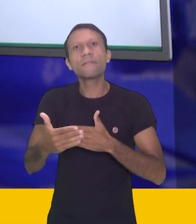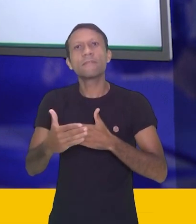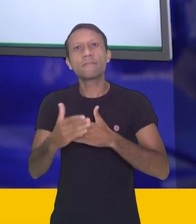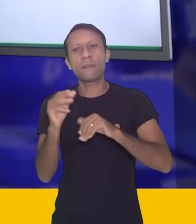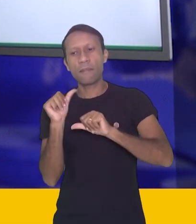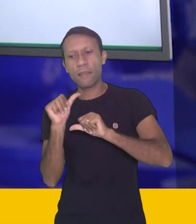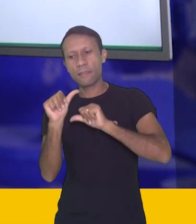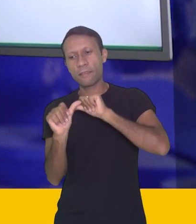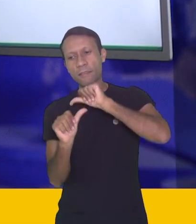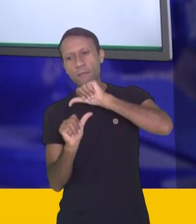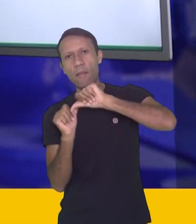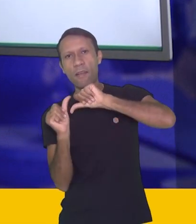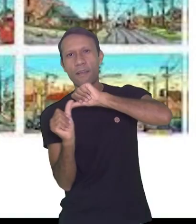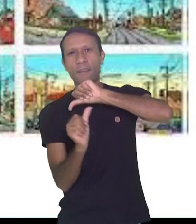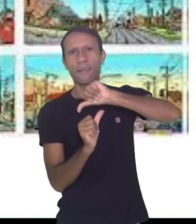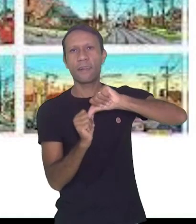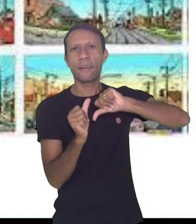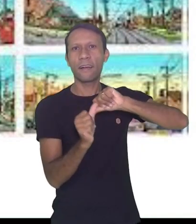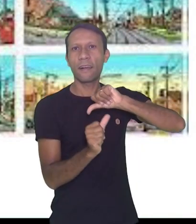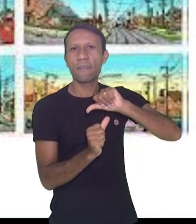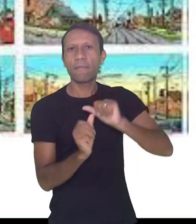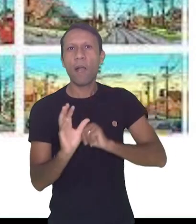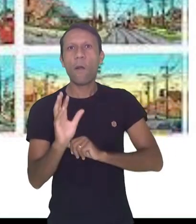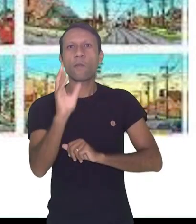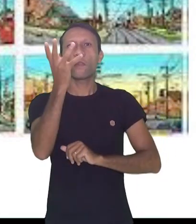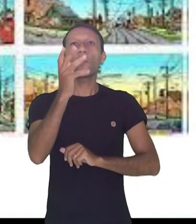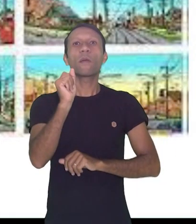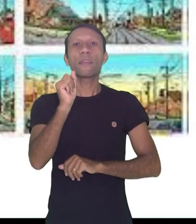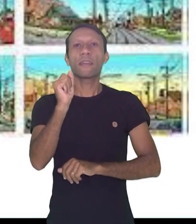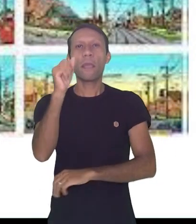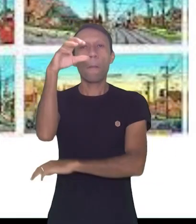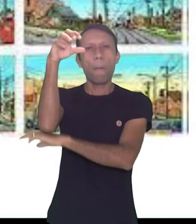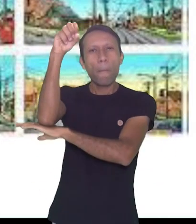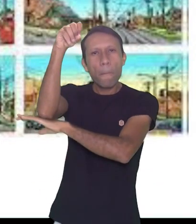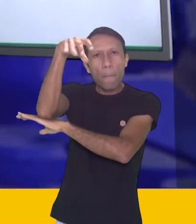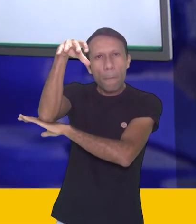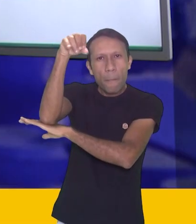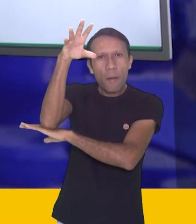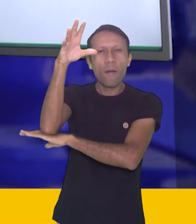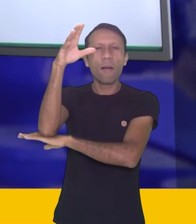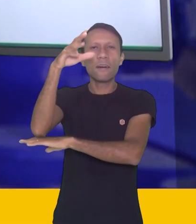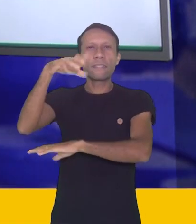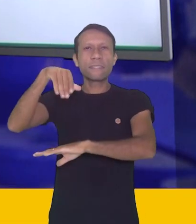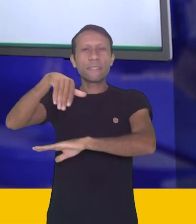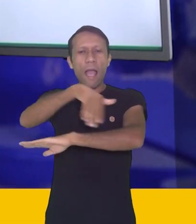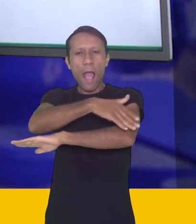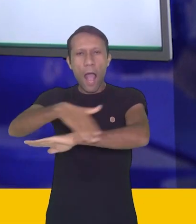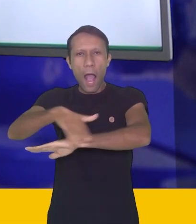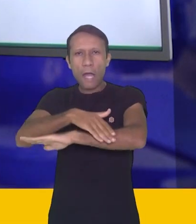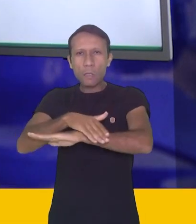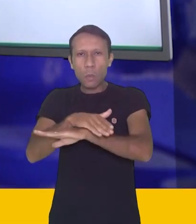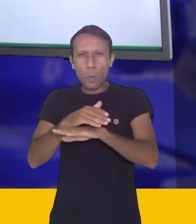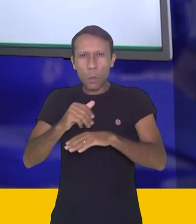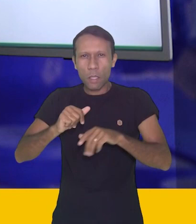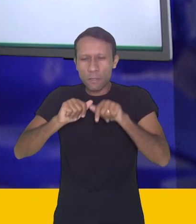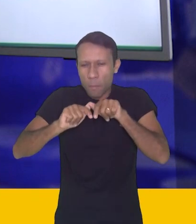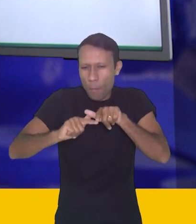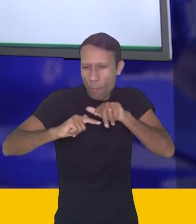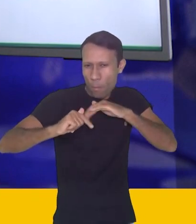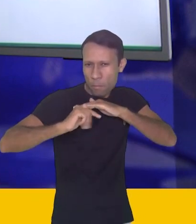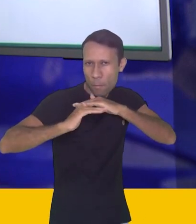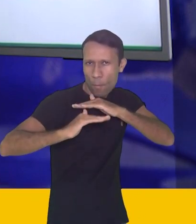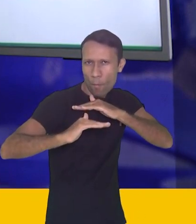sendo transformada, veja que vai surgindo postes, as ruas vão ficando de terras batidas. Além da casa